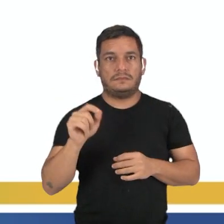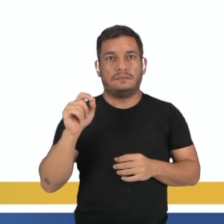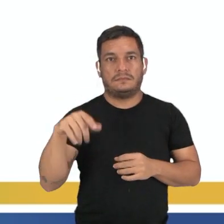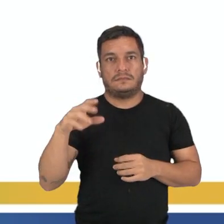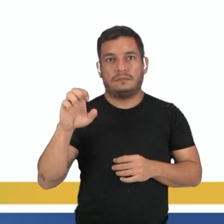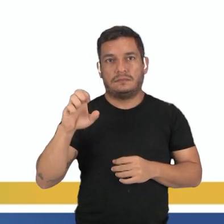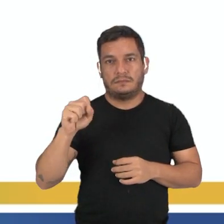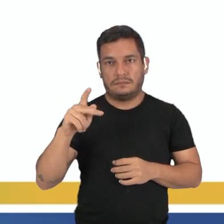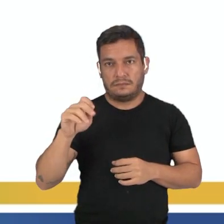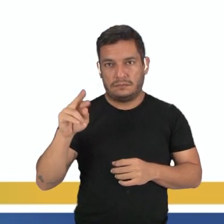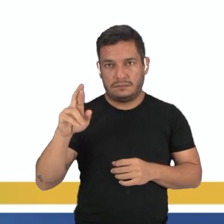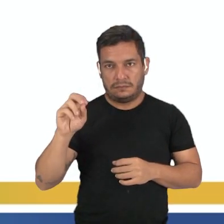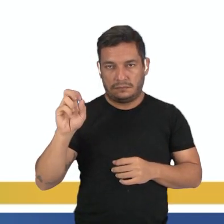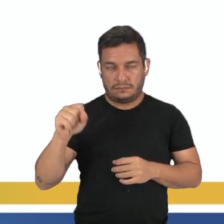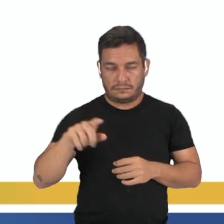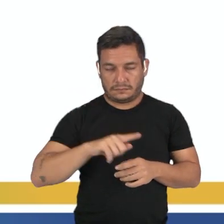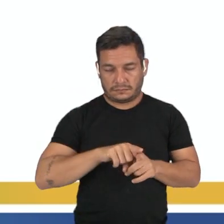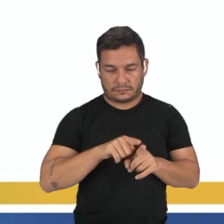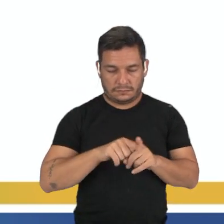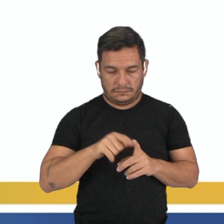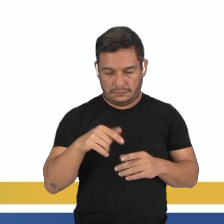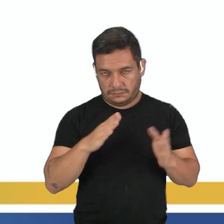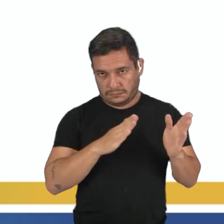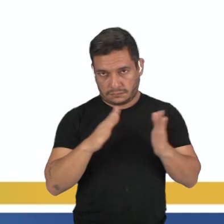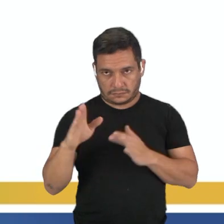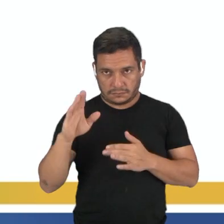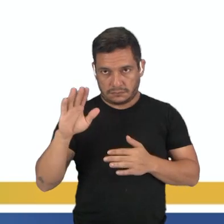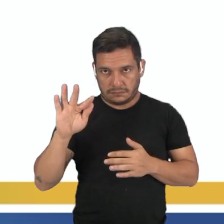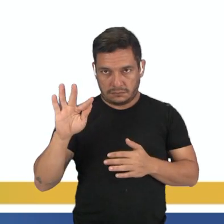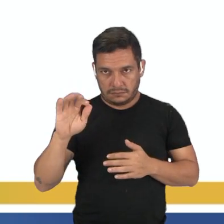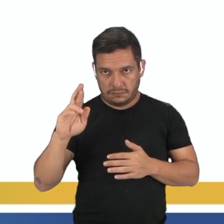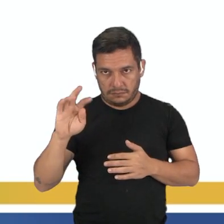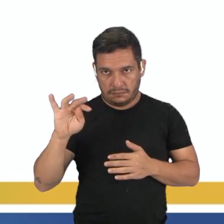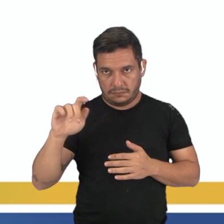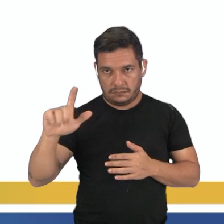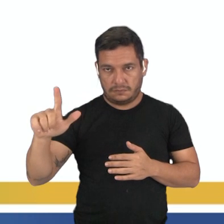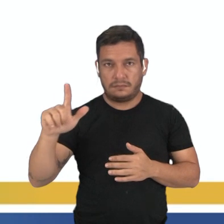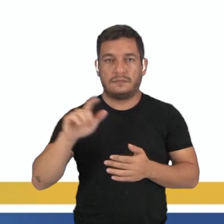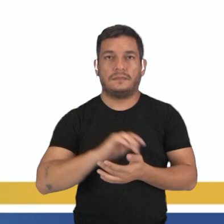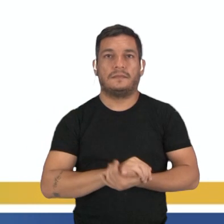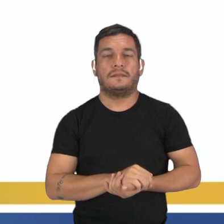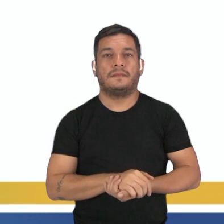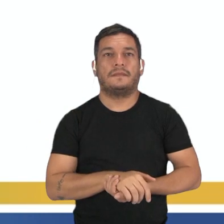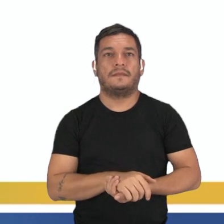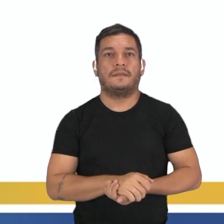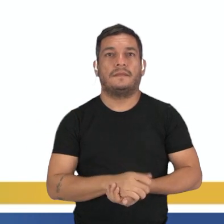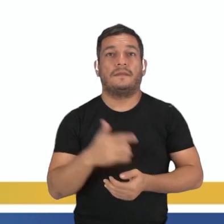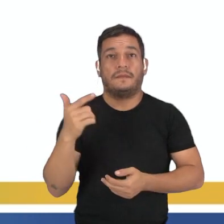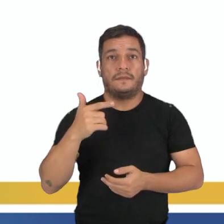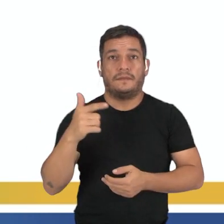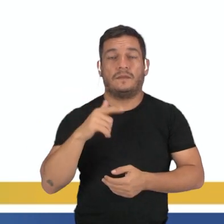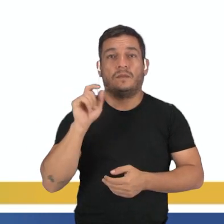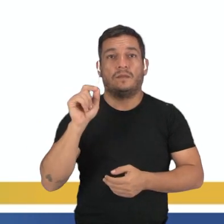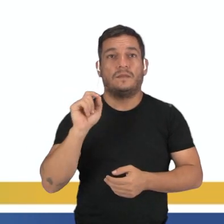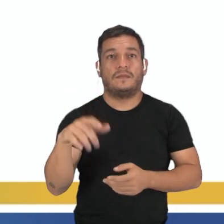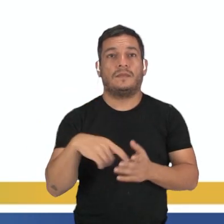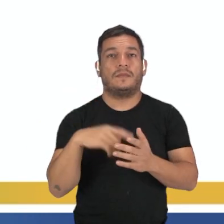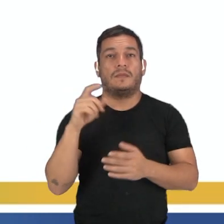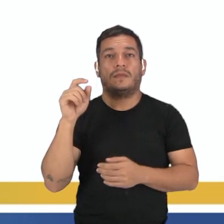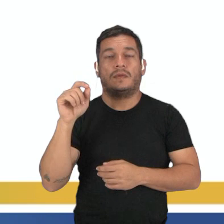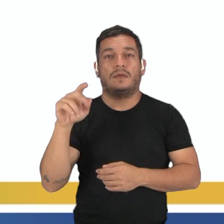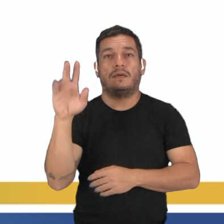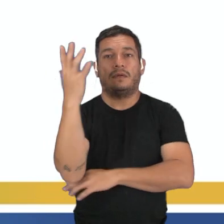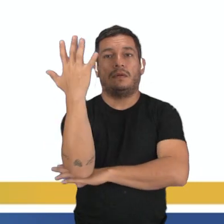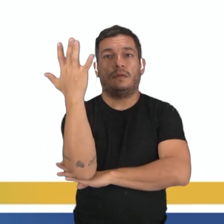esporos, e que representam também que ela está na sua fase fértil. Já na questão 2, a gente tem aí o